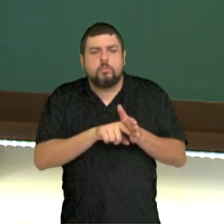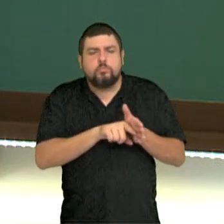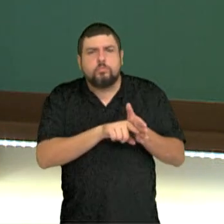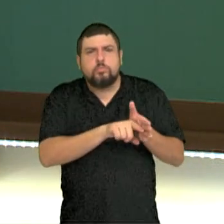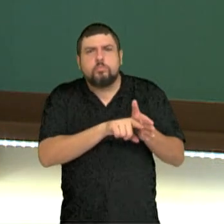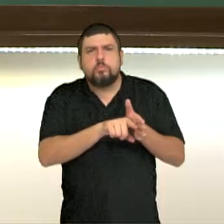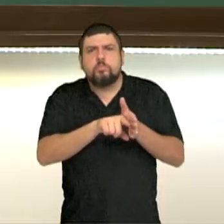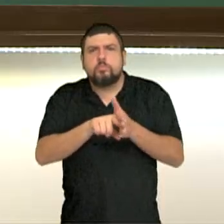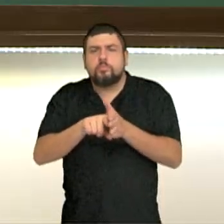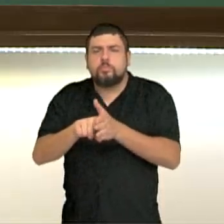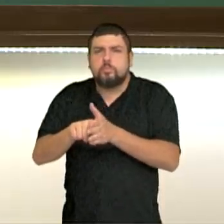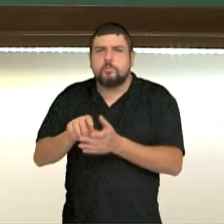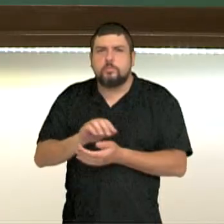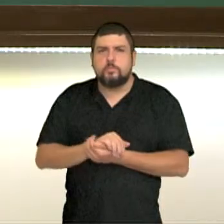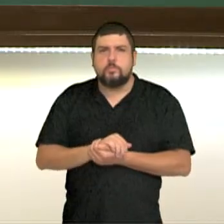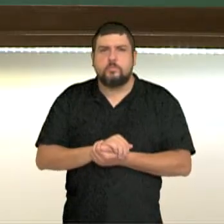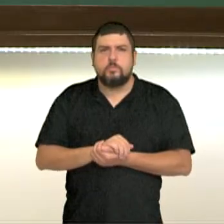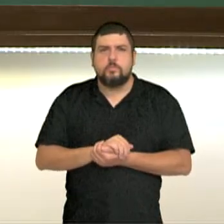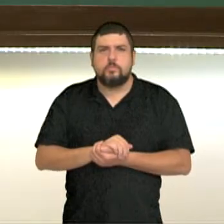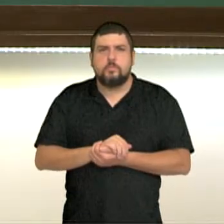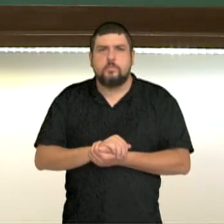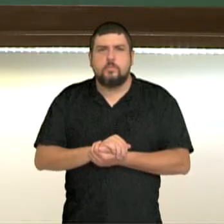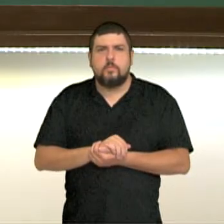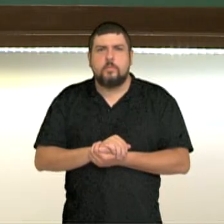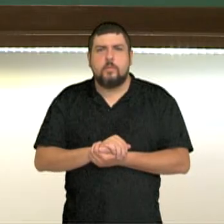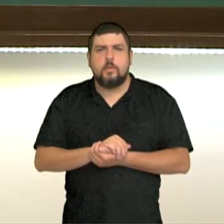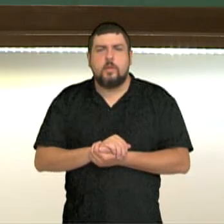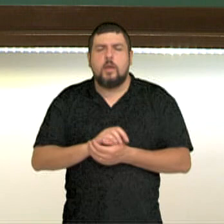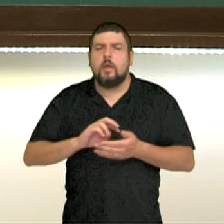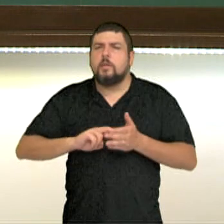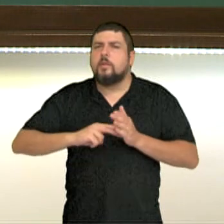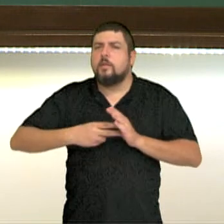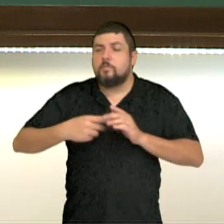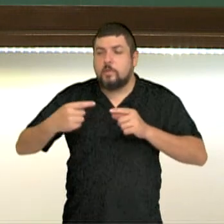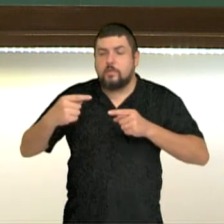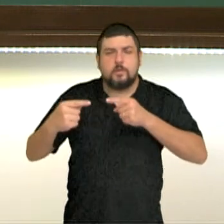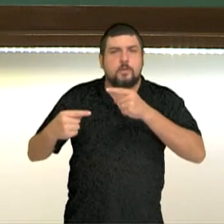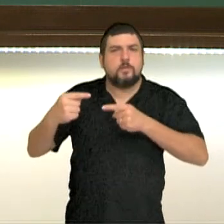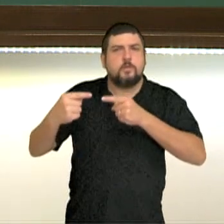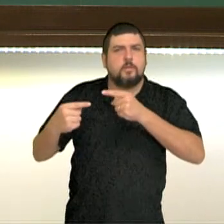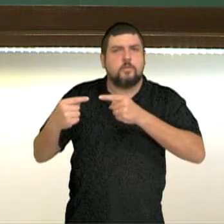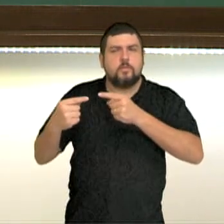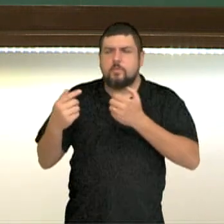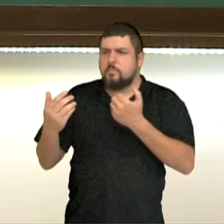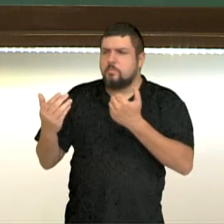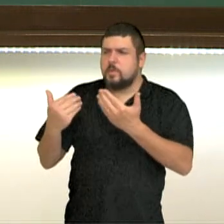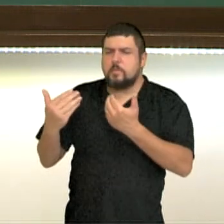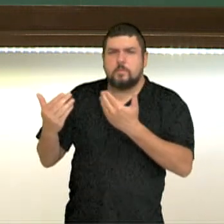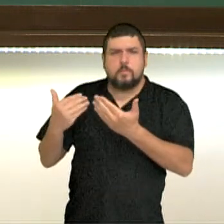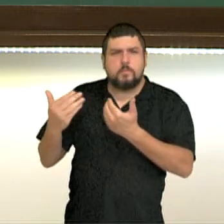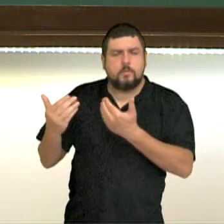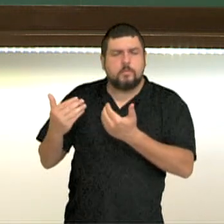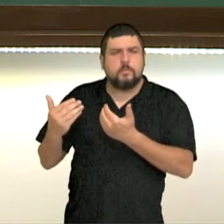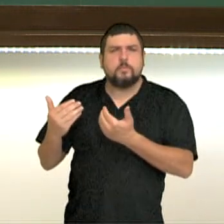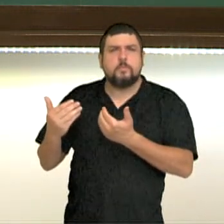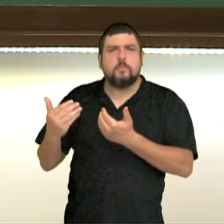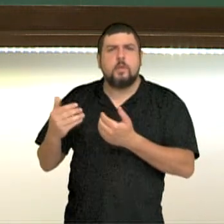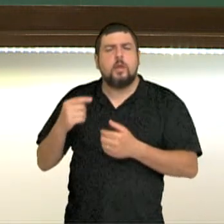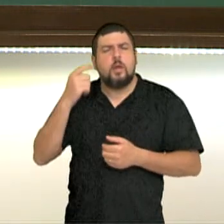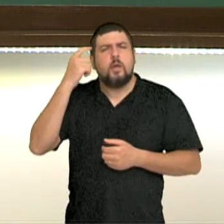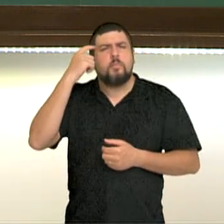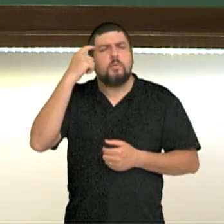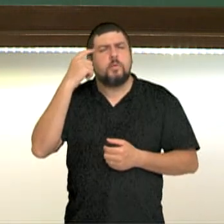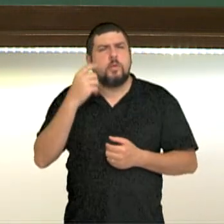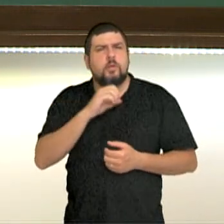interlocutor. Então, é de extrema importância que a gente olhe para a figura de Sócrates e pense um pouquinho com ele. Será que